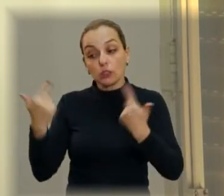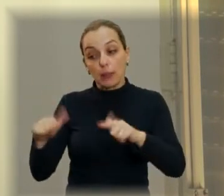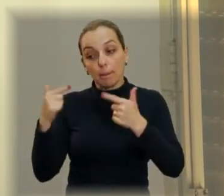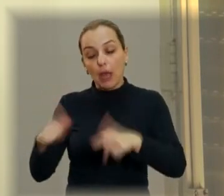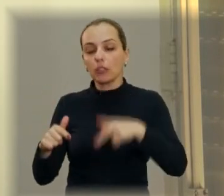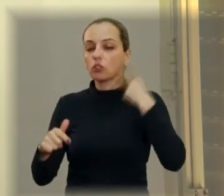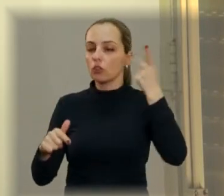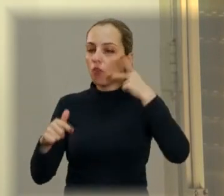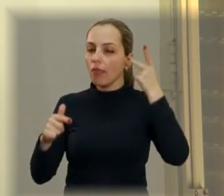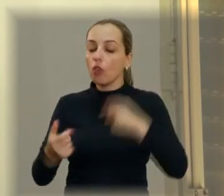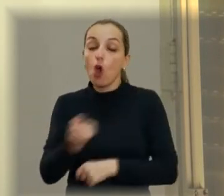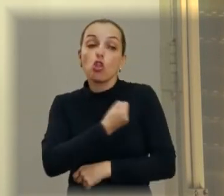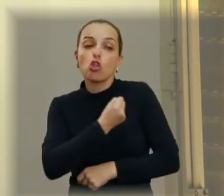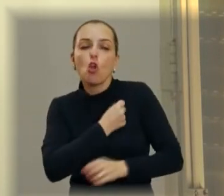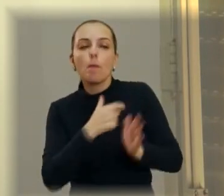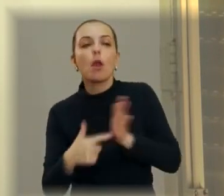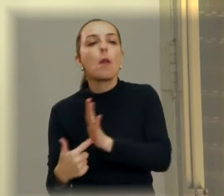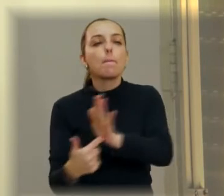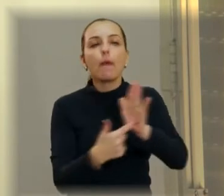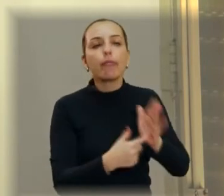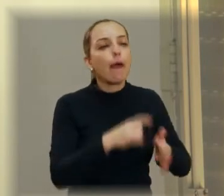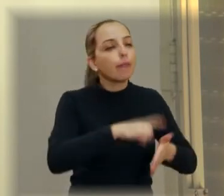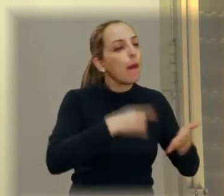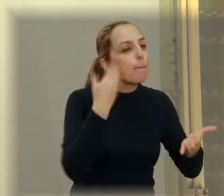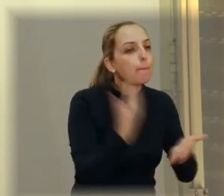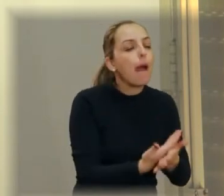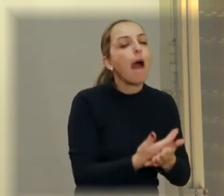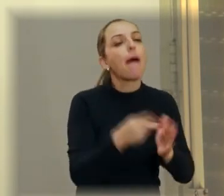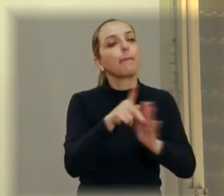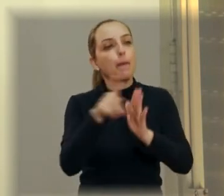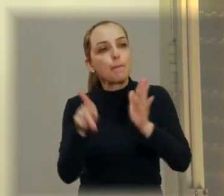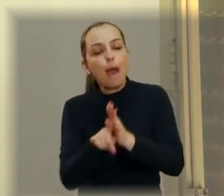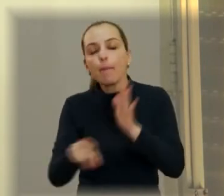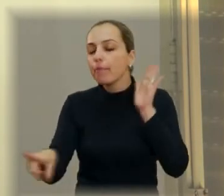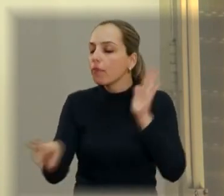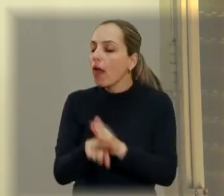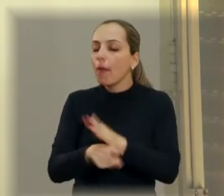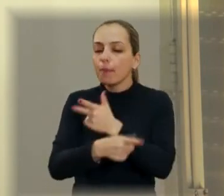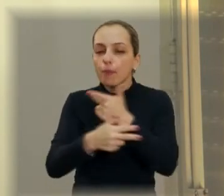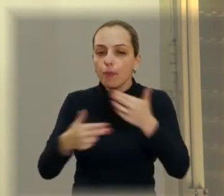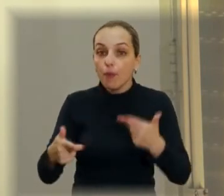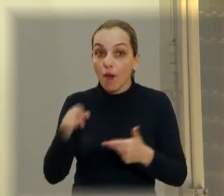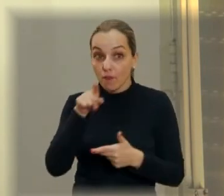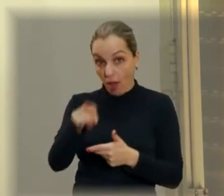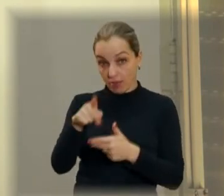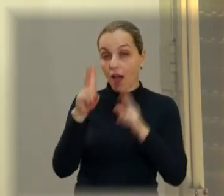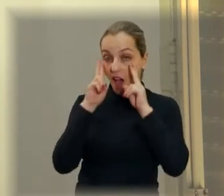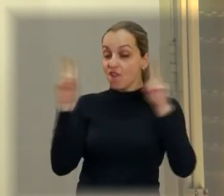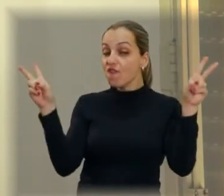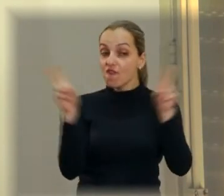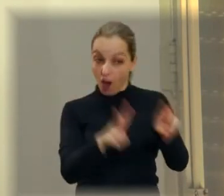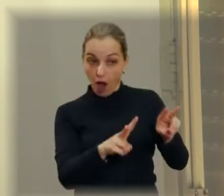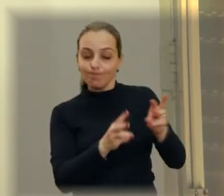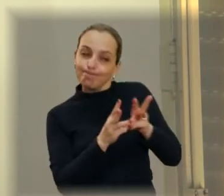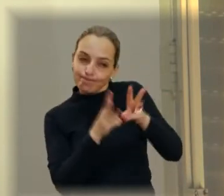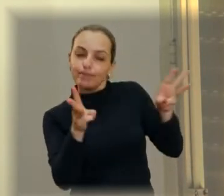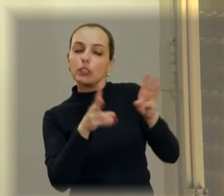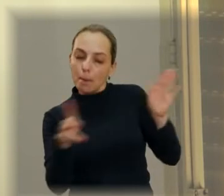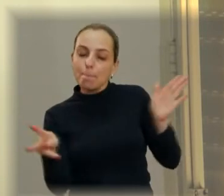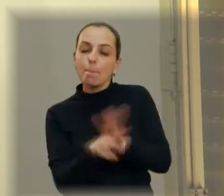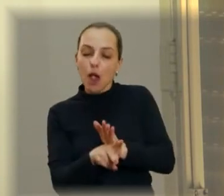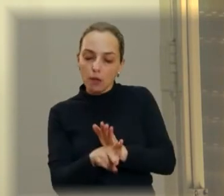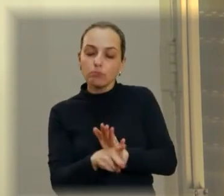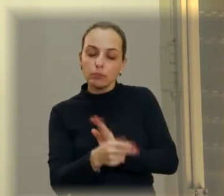Números de requerimentos, números de indicações, números de projetos de lei. E você tem acesso a cada um deles. Então, te convido a acessar rafaeldeangeli